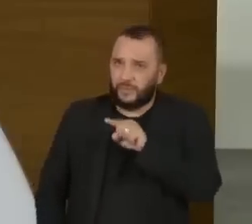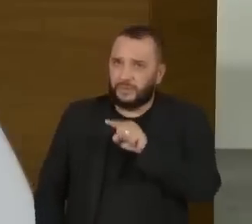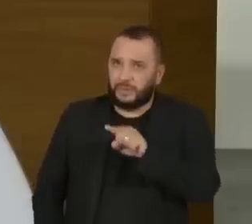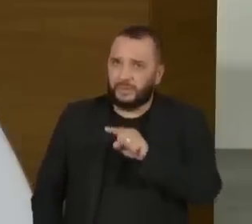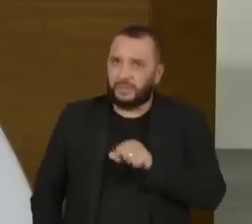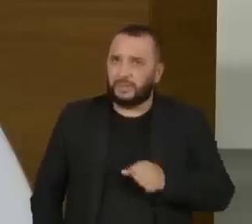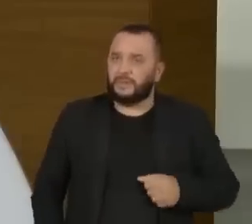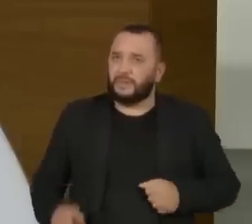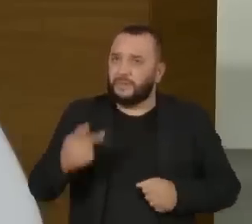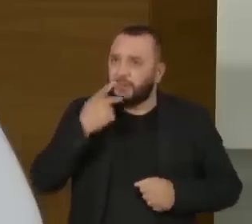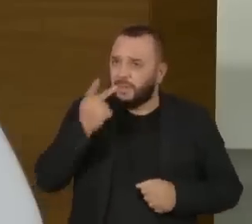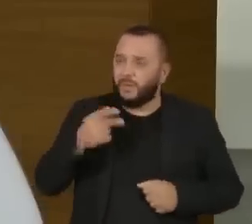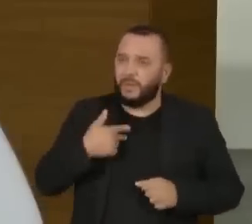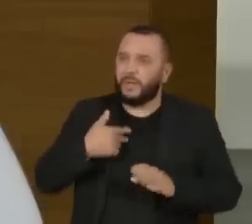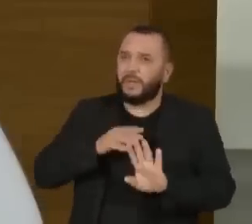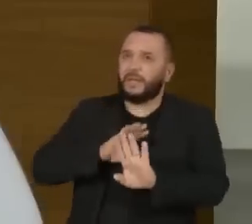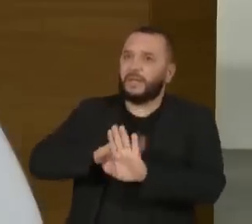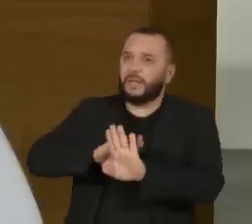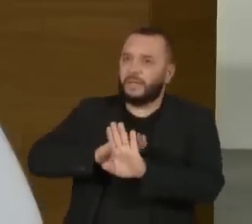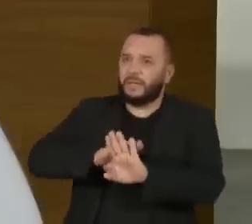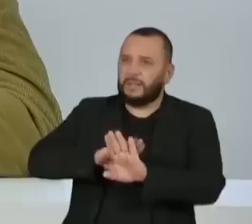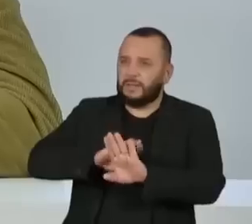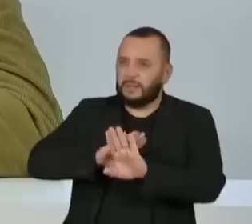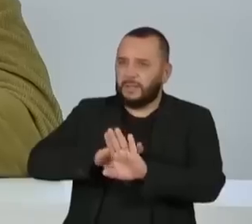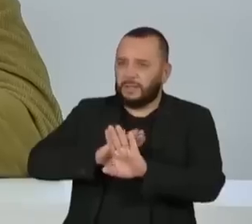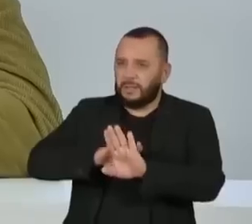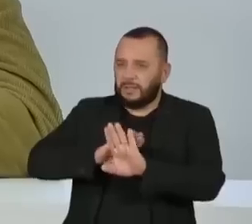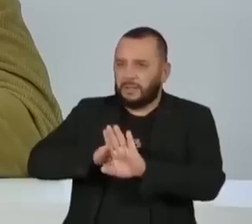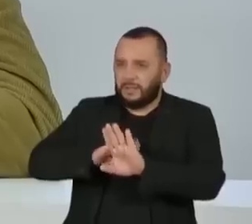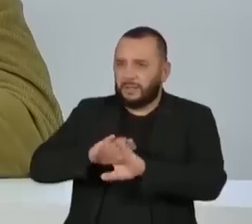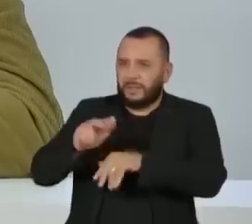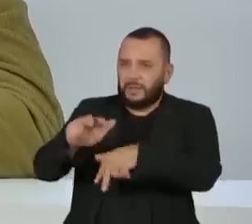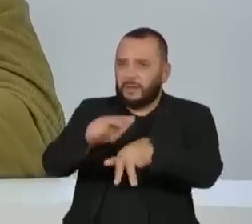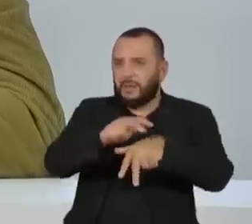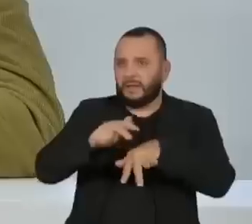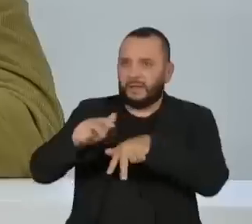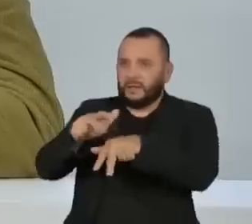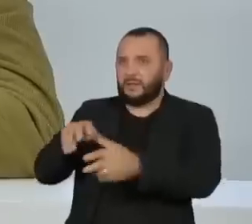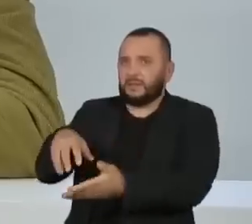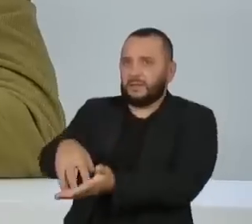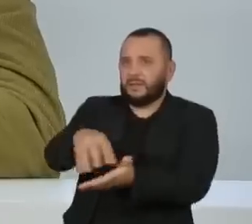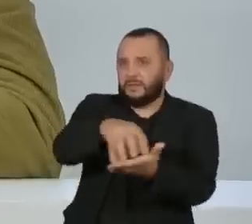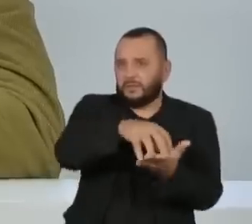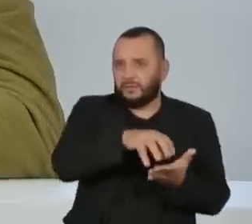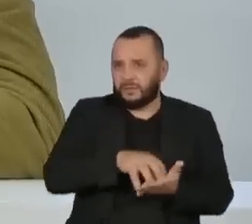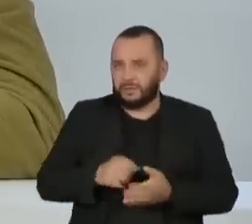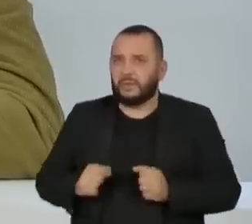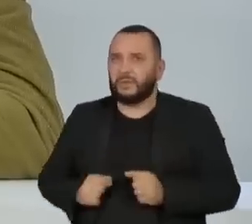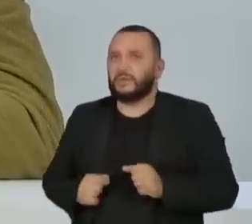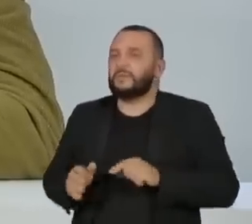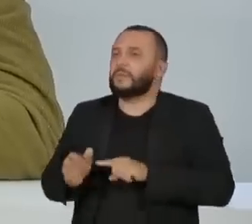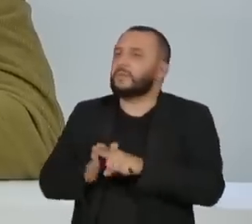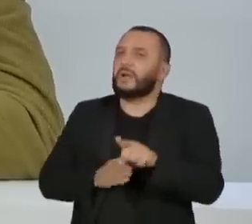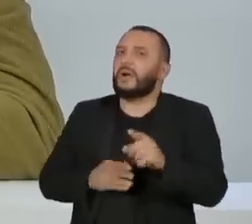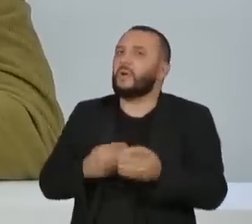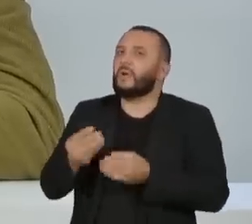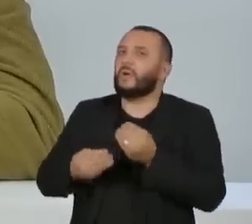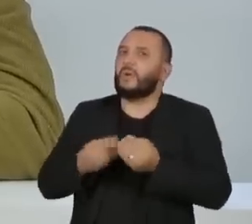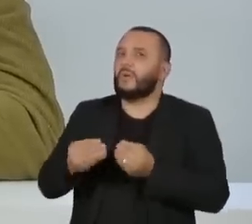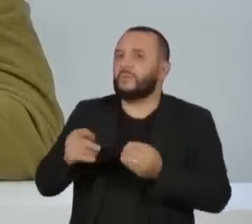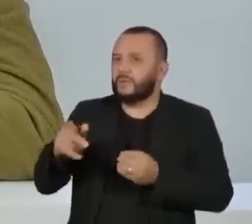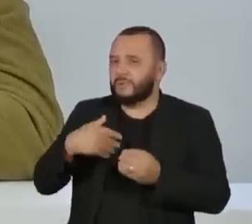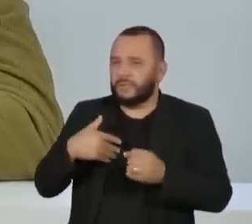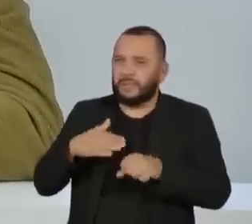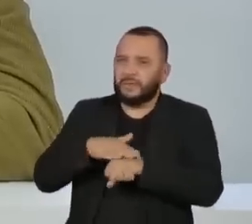um termo, a ideologização das instituições. O senhor usou esse termo recentemente. Eu queria perguntar como que vai ser o